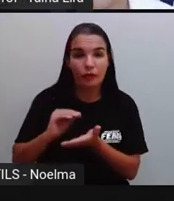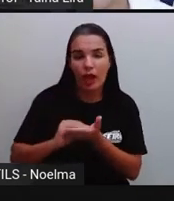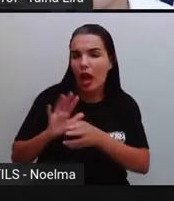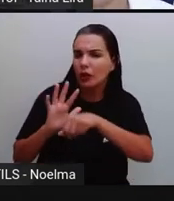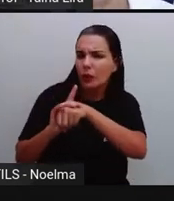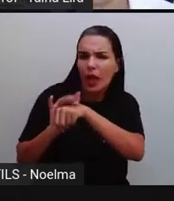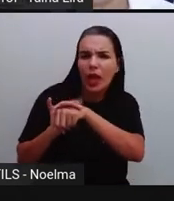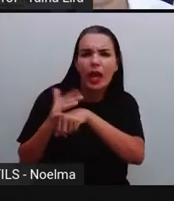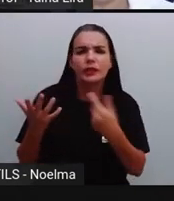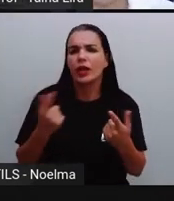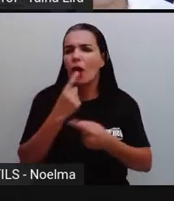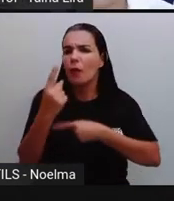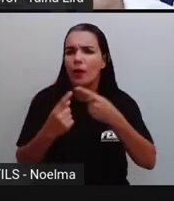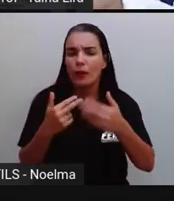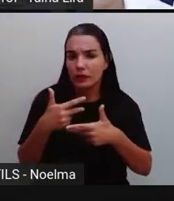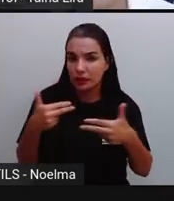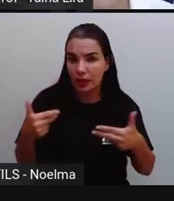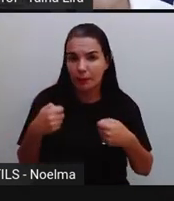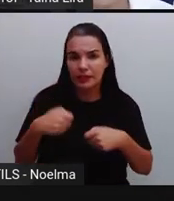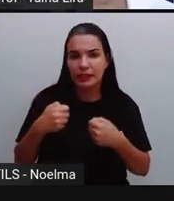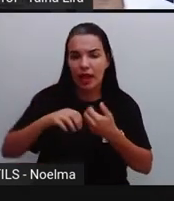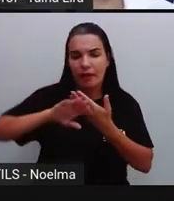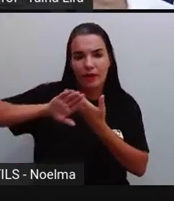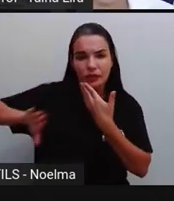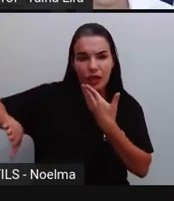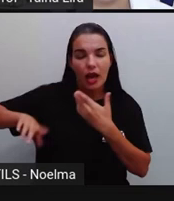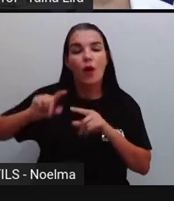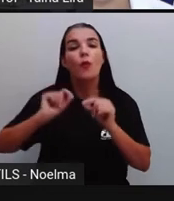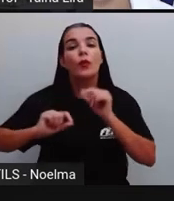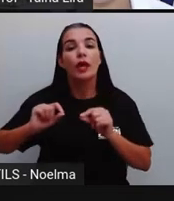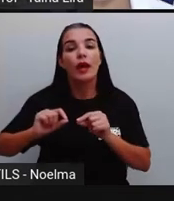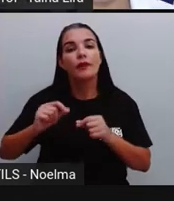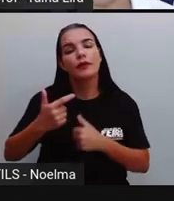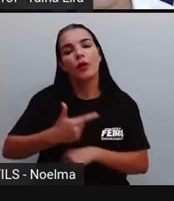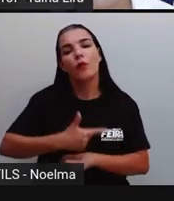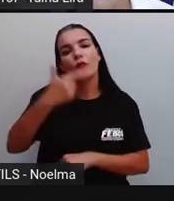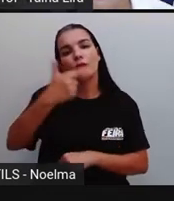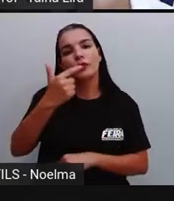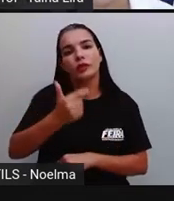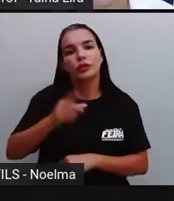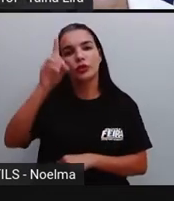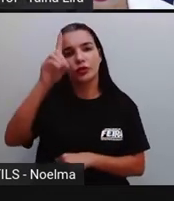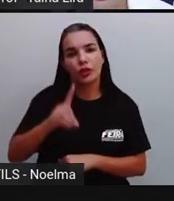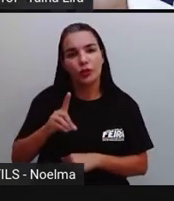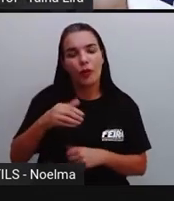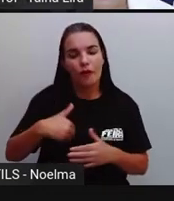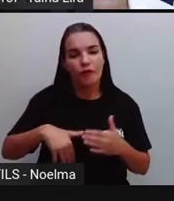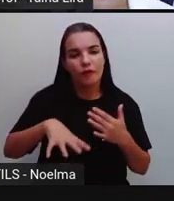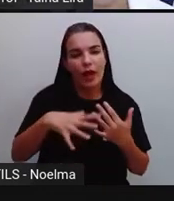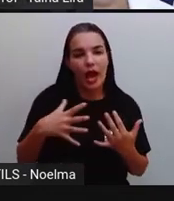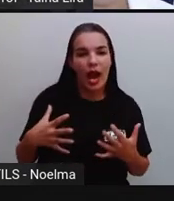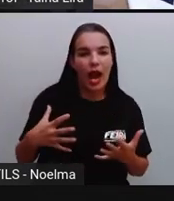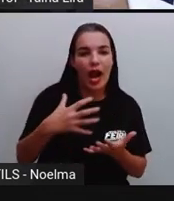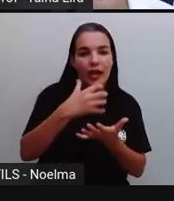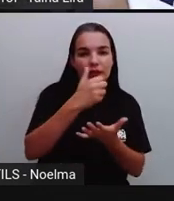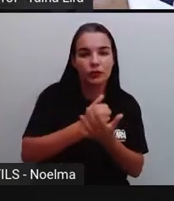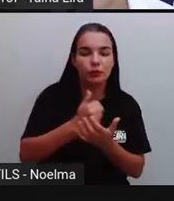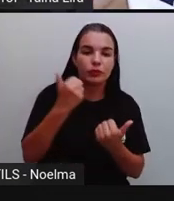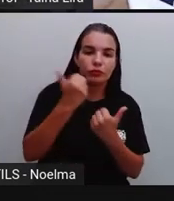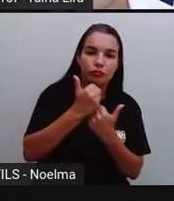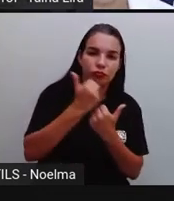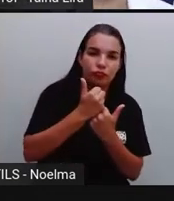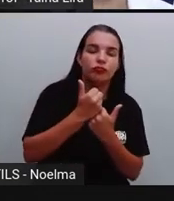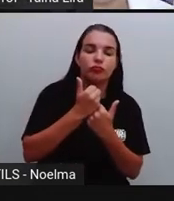adoecer, se ele precisar se afastar, O vice-diretor vai assumir a escola, tá? Pode ser